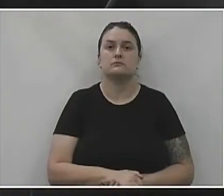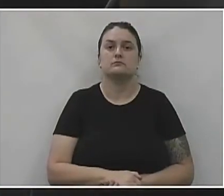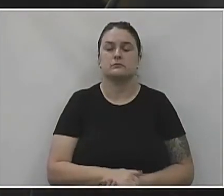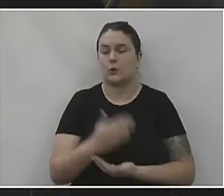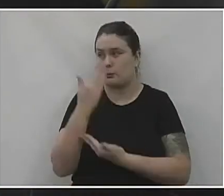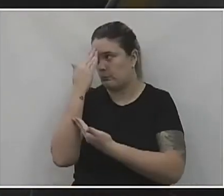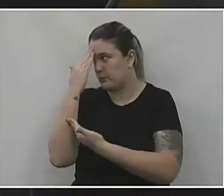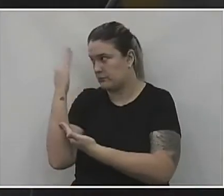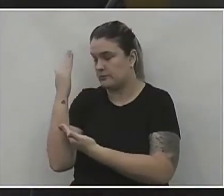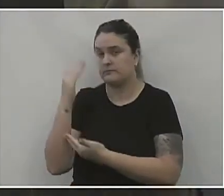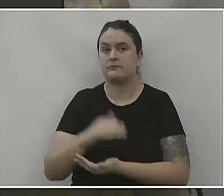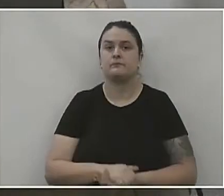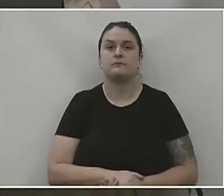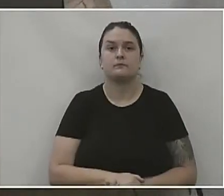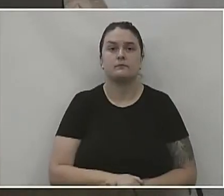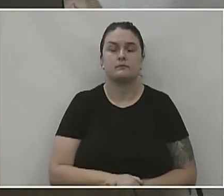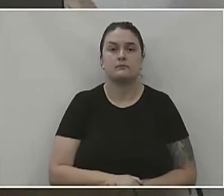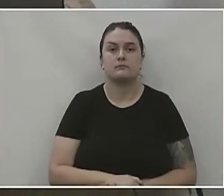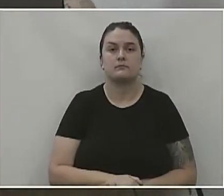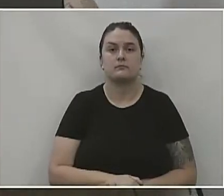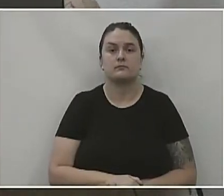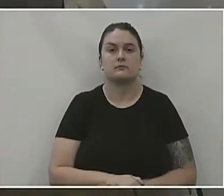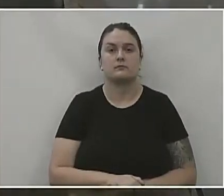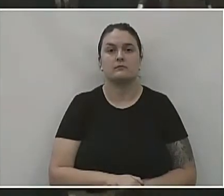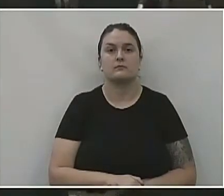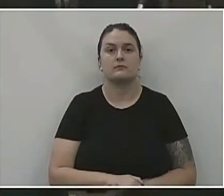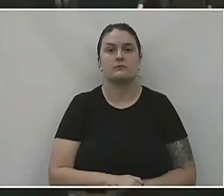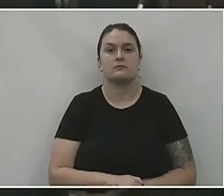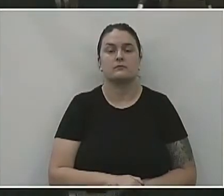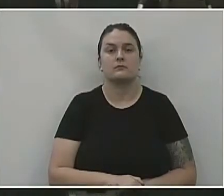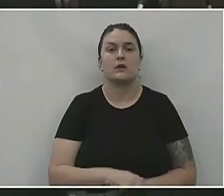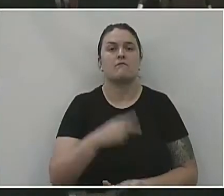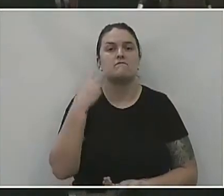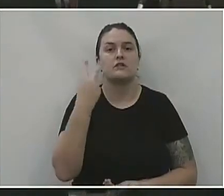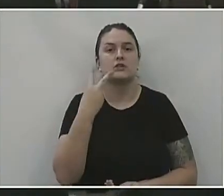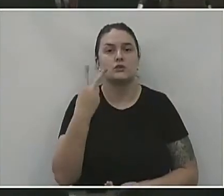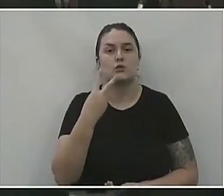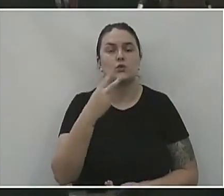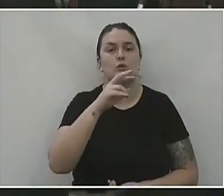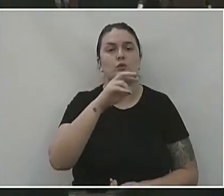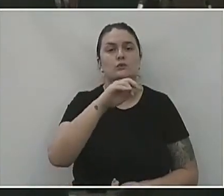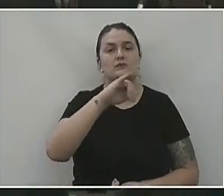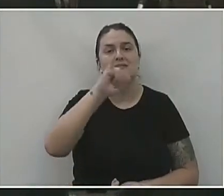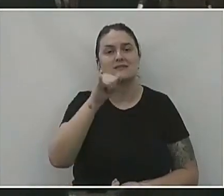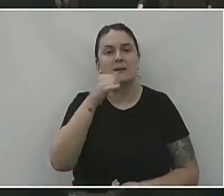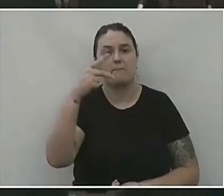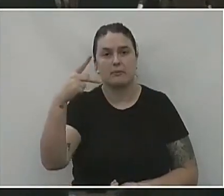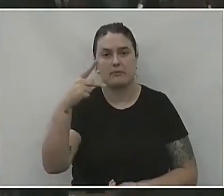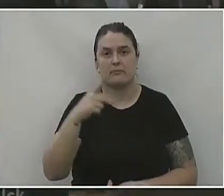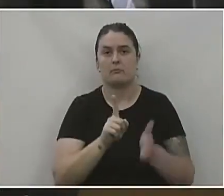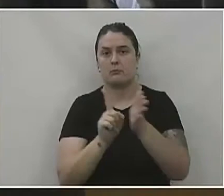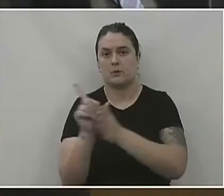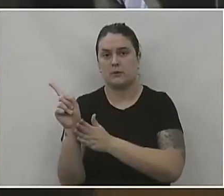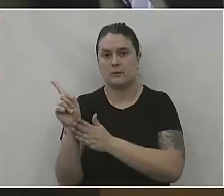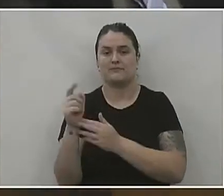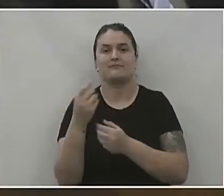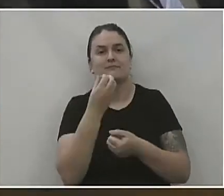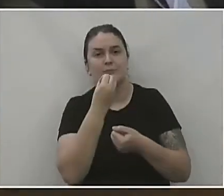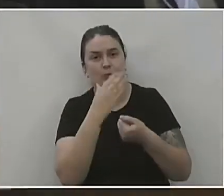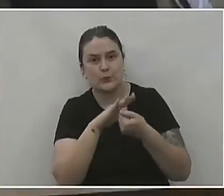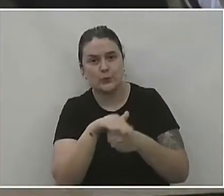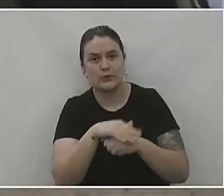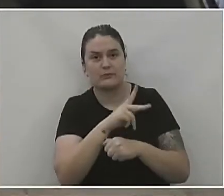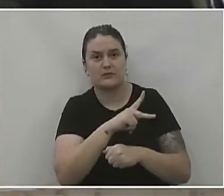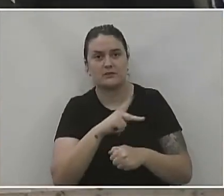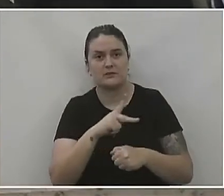Muito obrigado. Imagino. Com a palavra, o vereador José Pedro Valk. Boa noite, presidente,